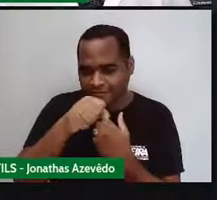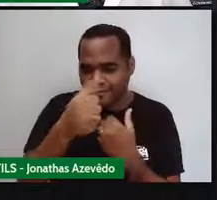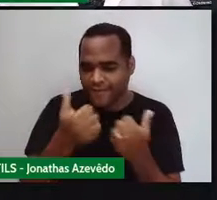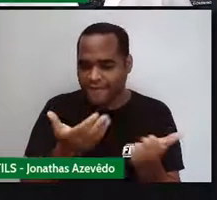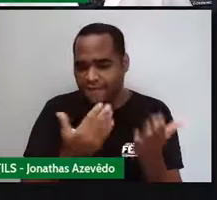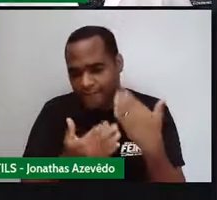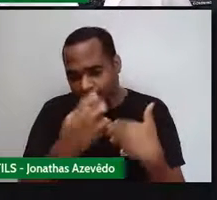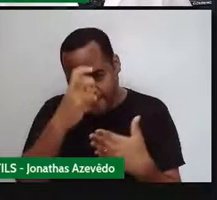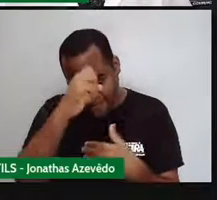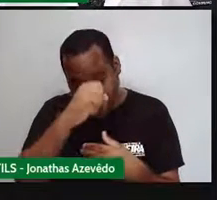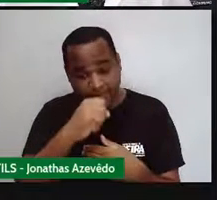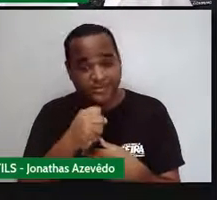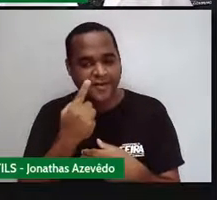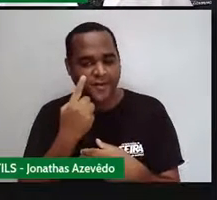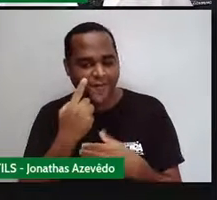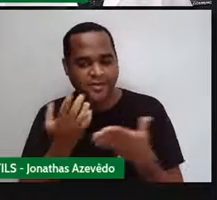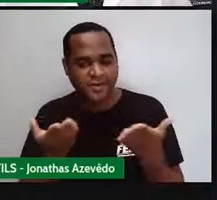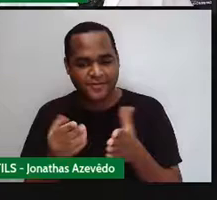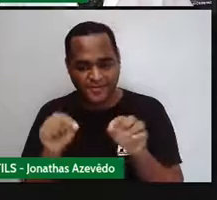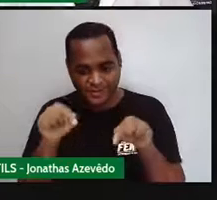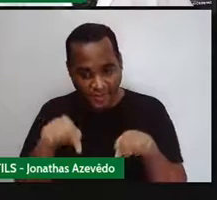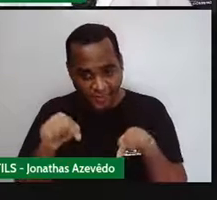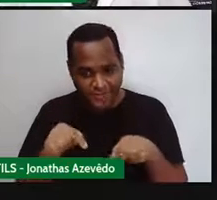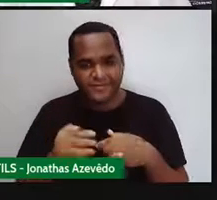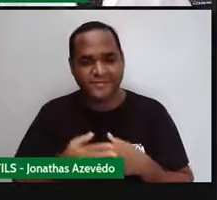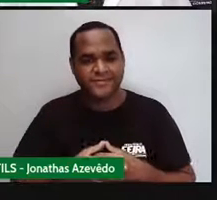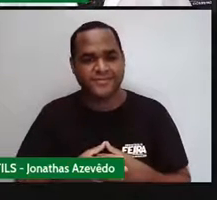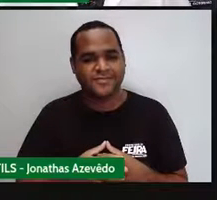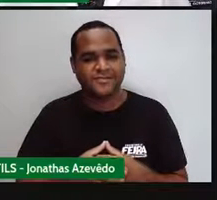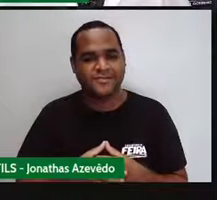Vem comigo aqui e agora.